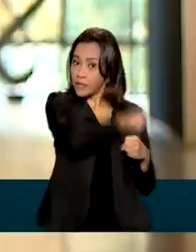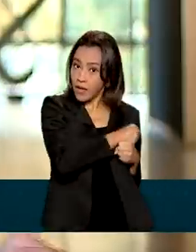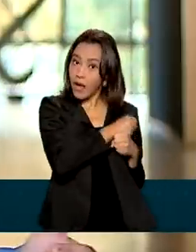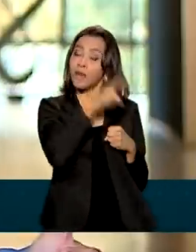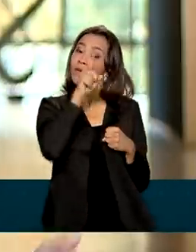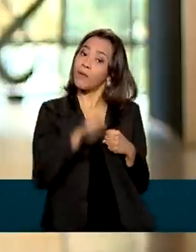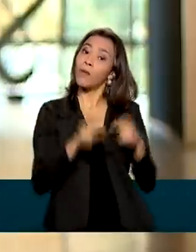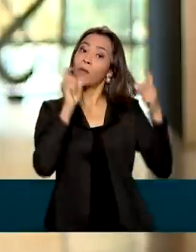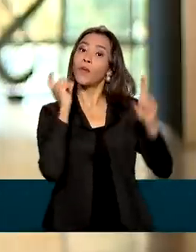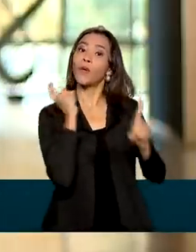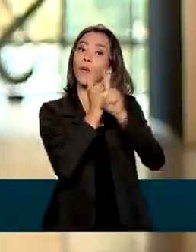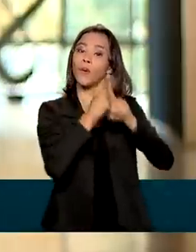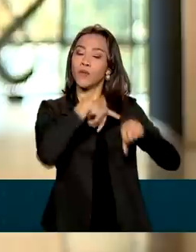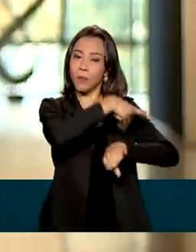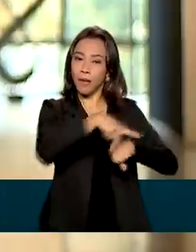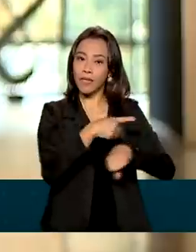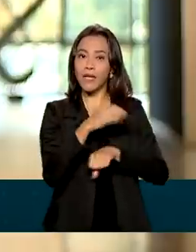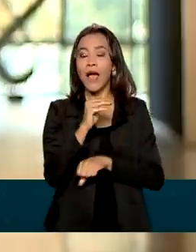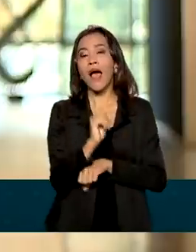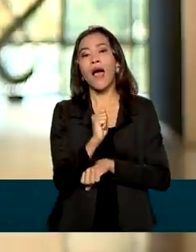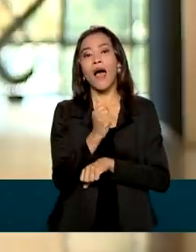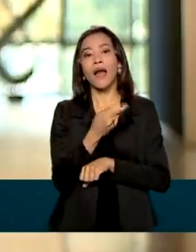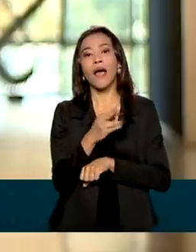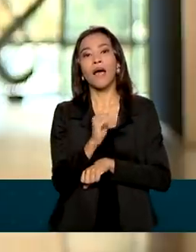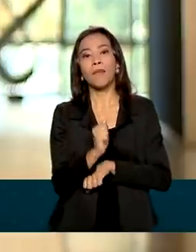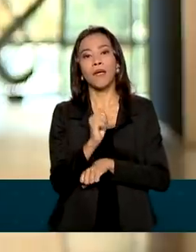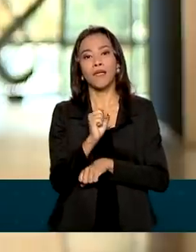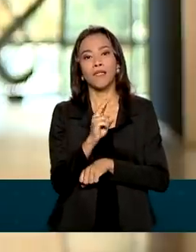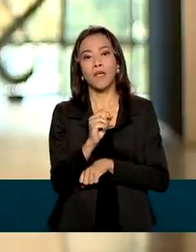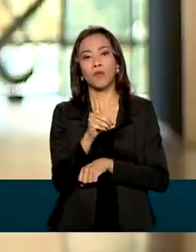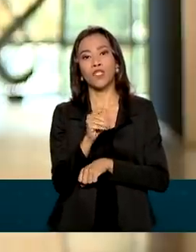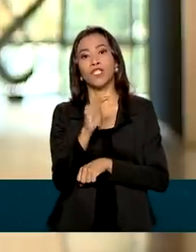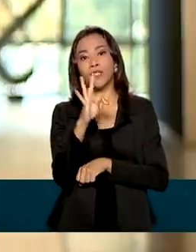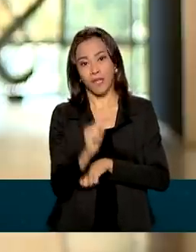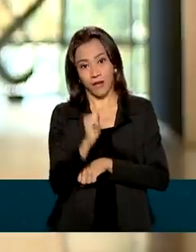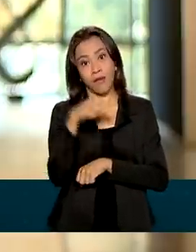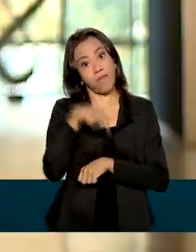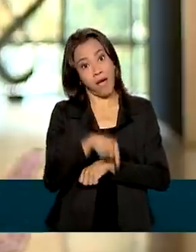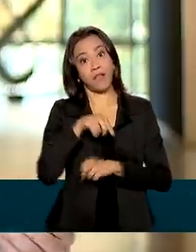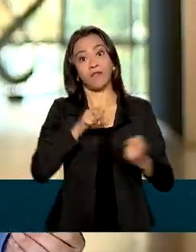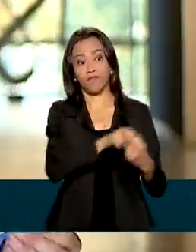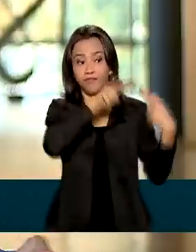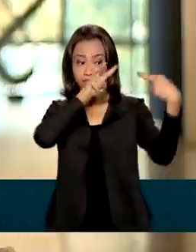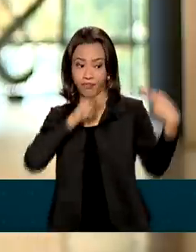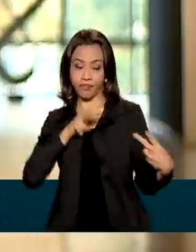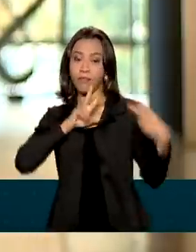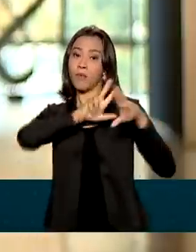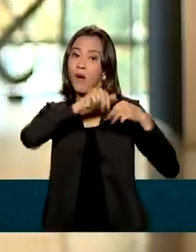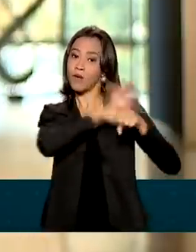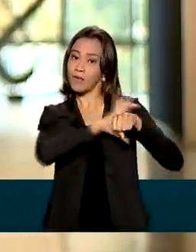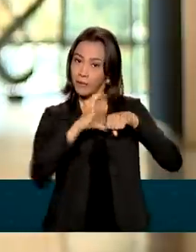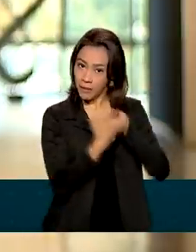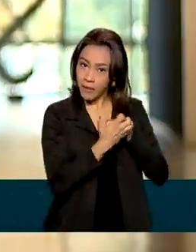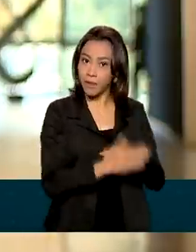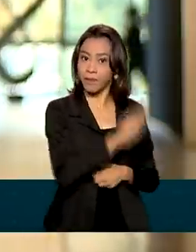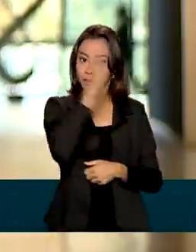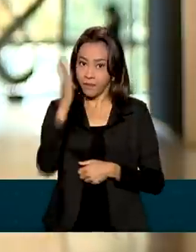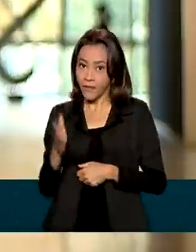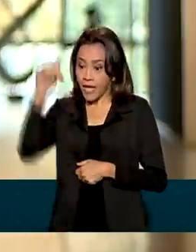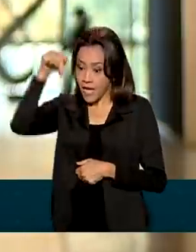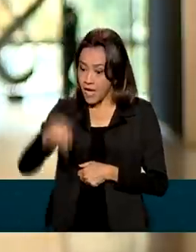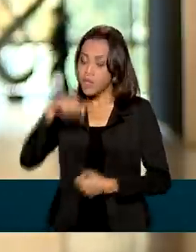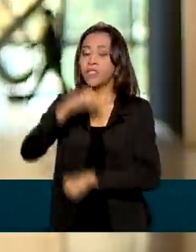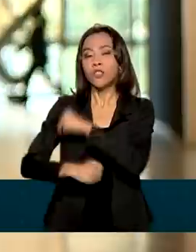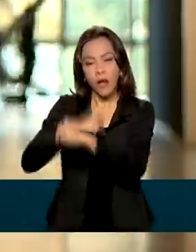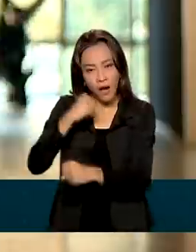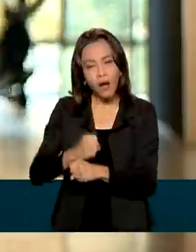na Arábia Saudita, mas foi feita de forma virtual por causa da pandemia. Este ano, enfim, os líderes vão se encontrar